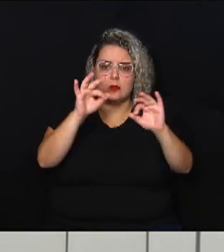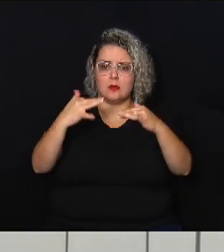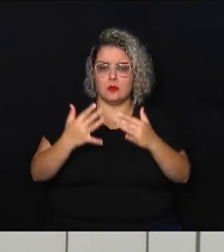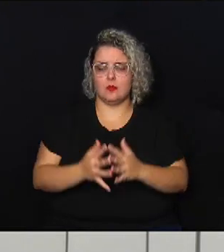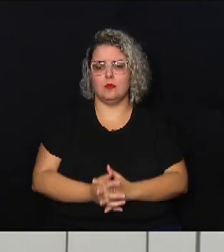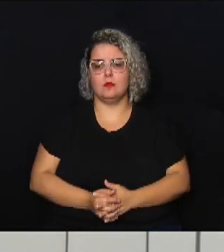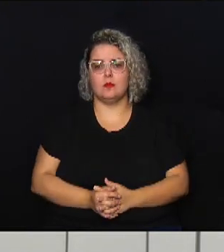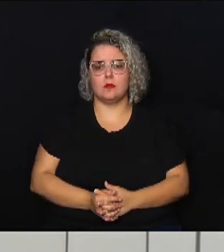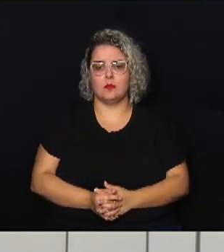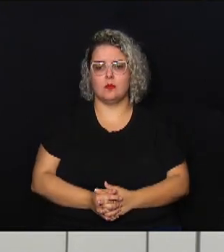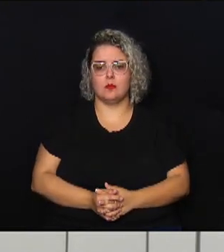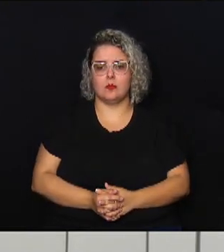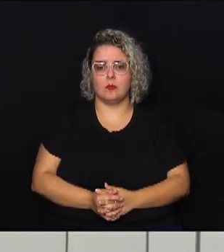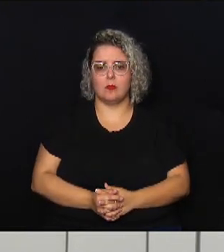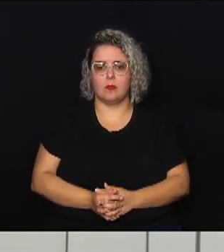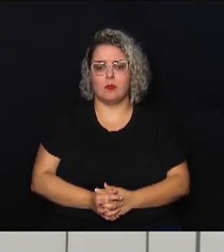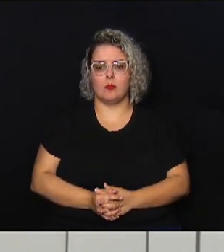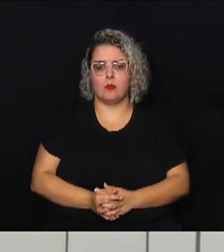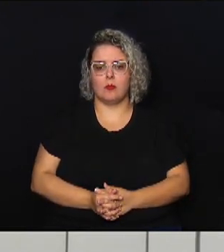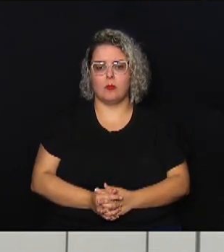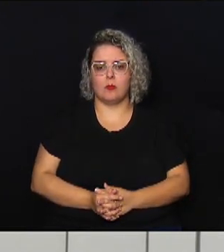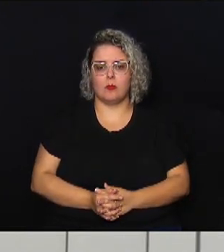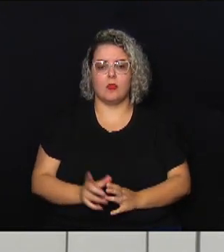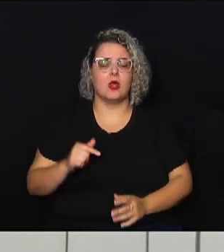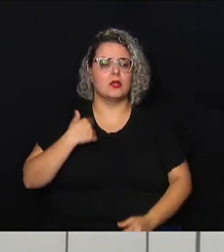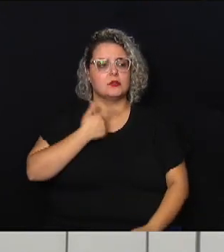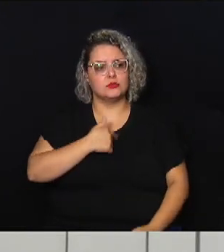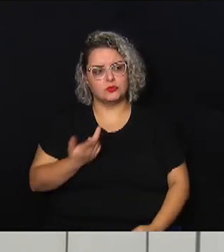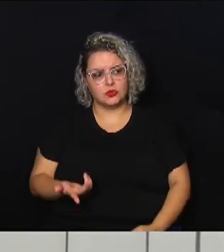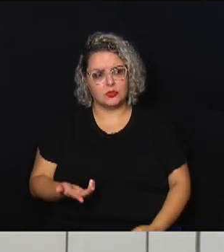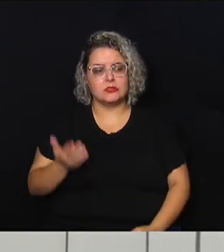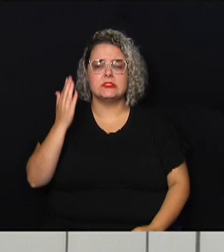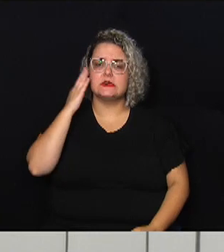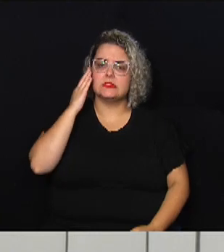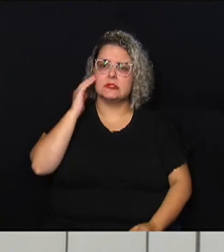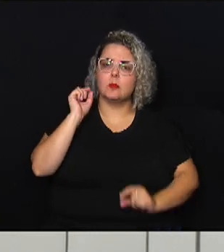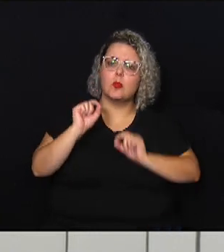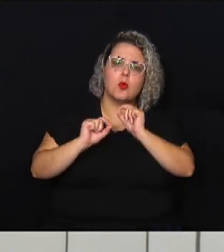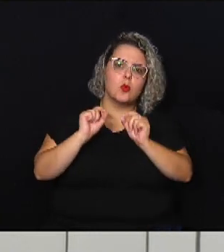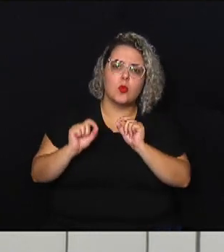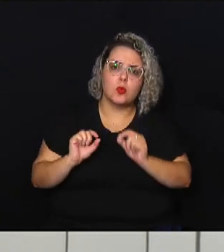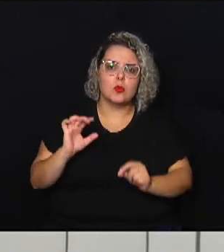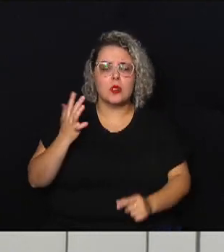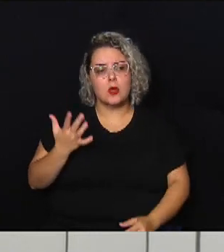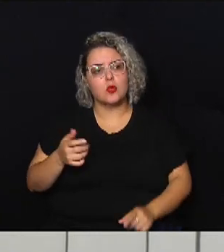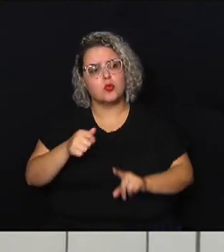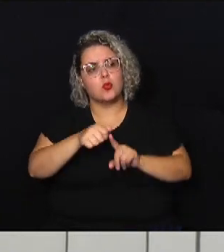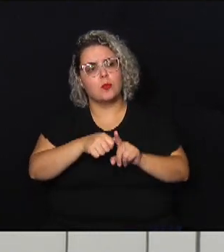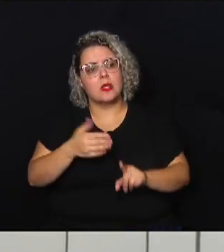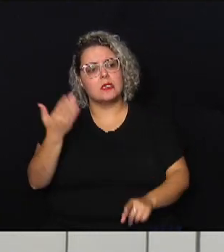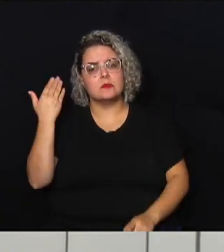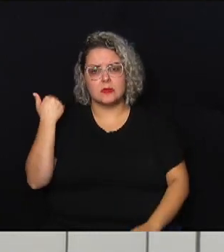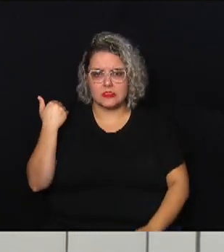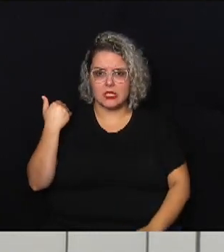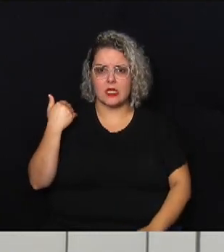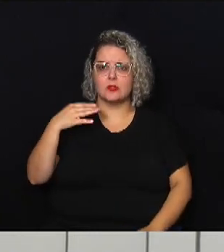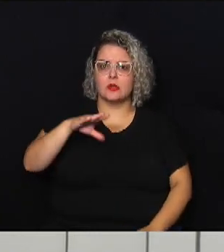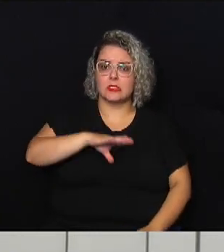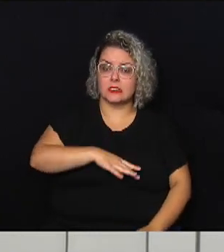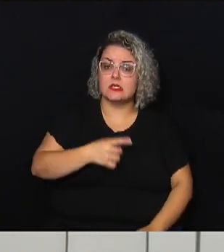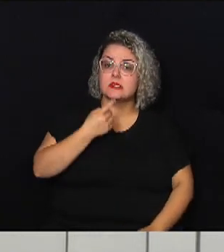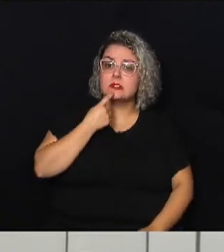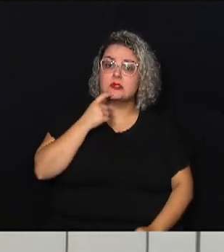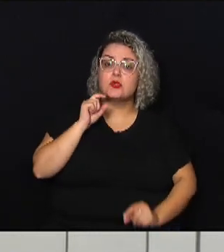para que a gente retomasse o que aconteceu no mês passado em Campinas, o que